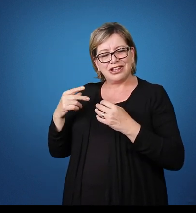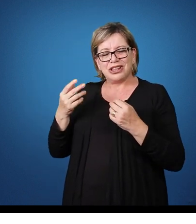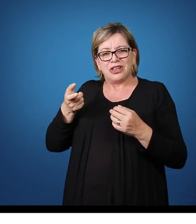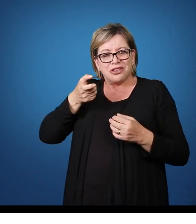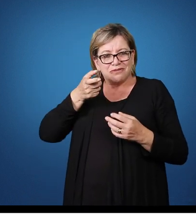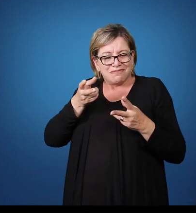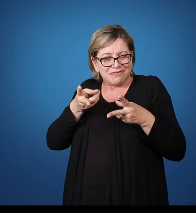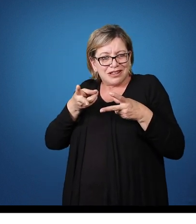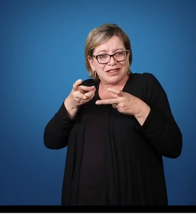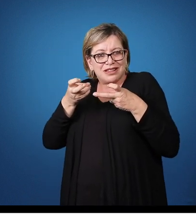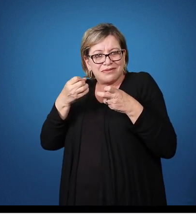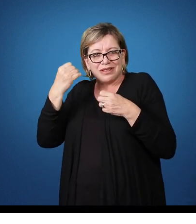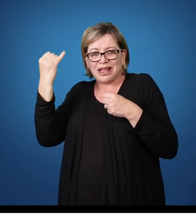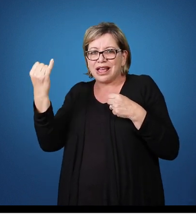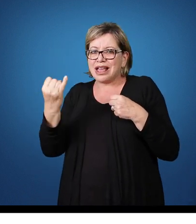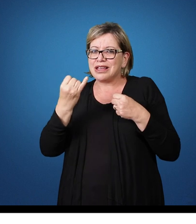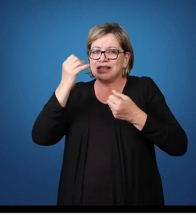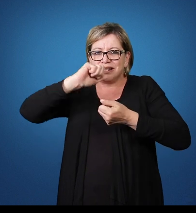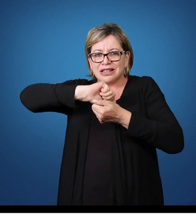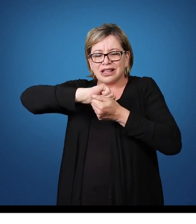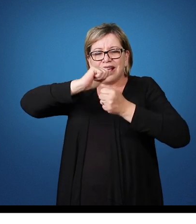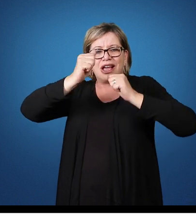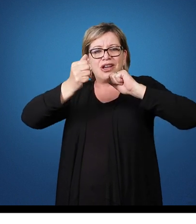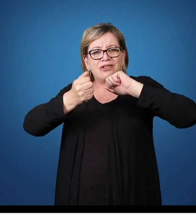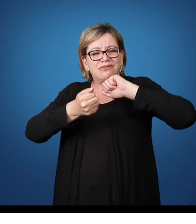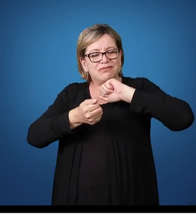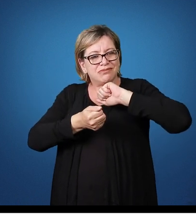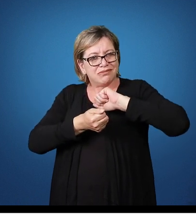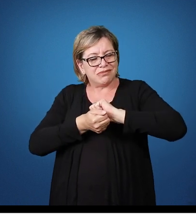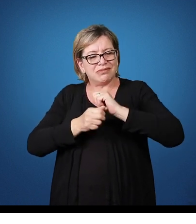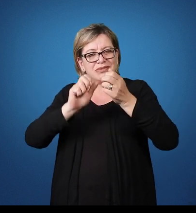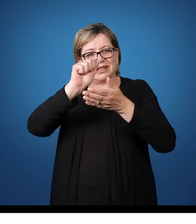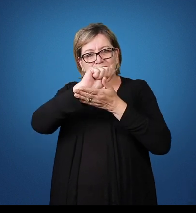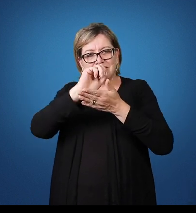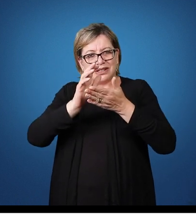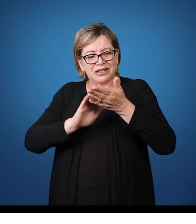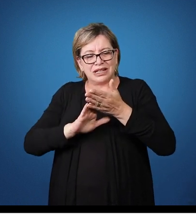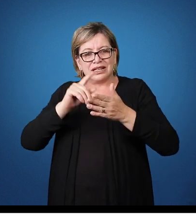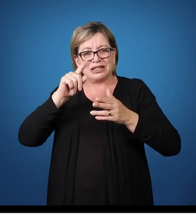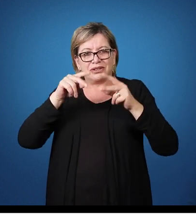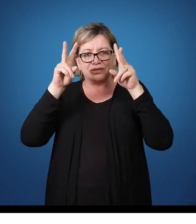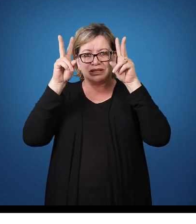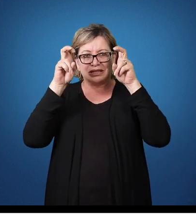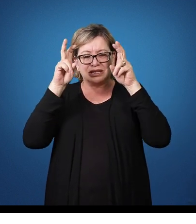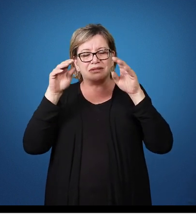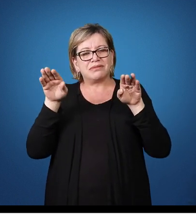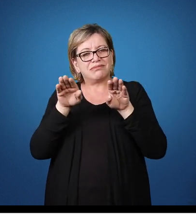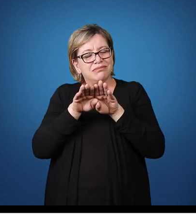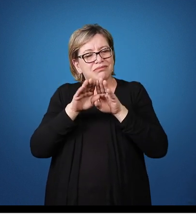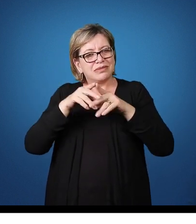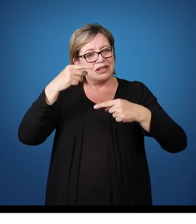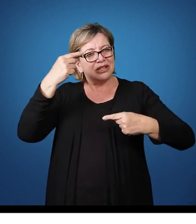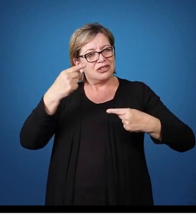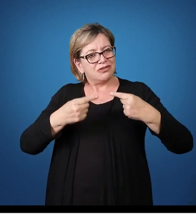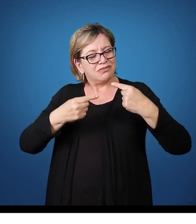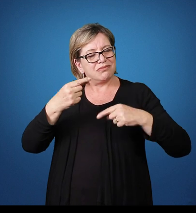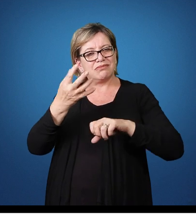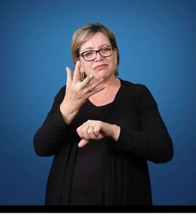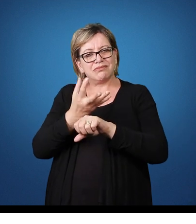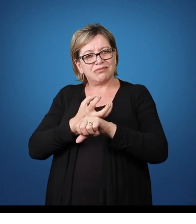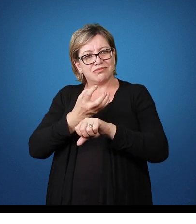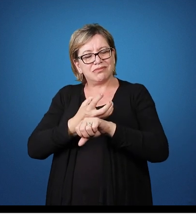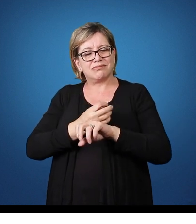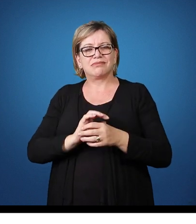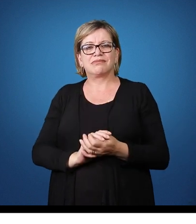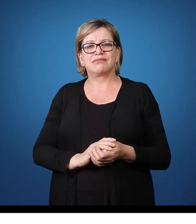importância Da adaptação Ou flexibilização Das atividades Que é uma temática Que nós discutimos Também Na nossa disciplina